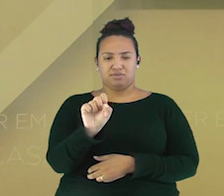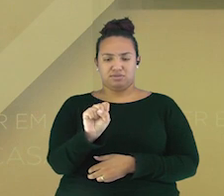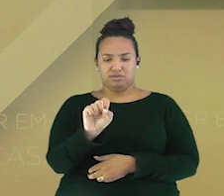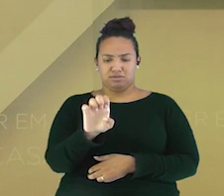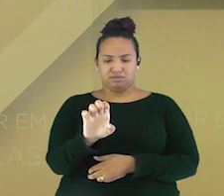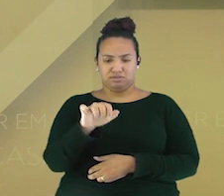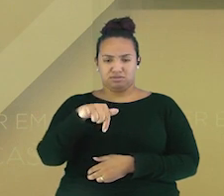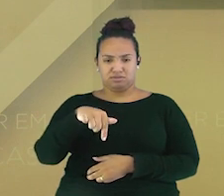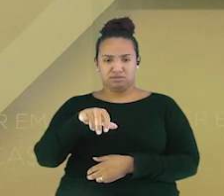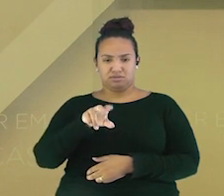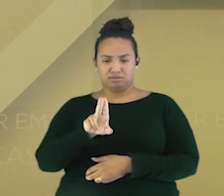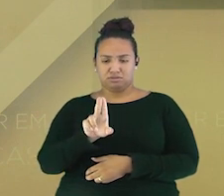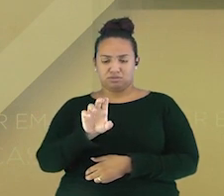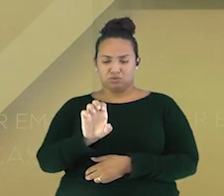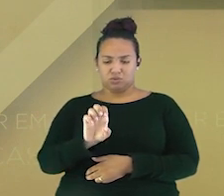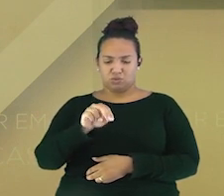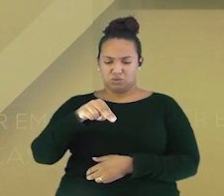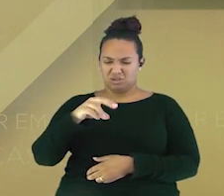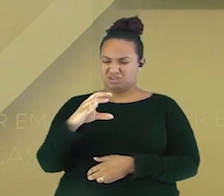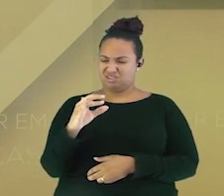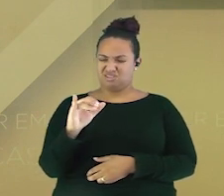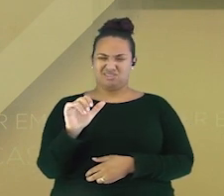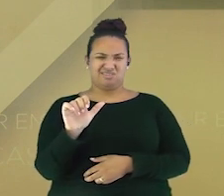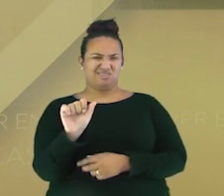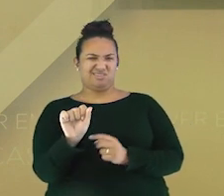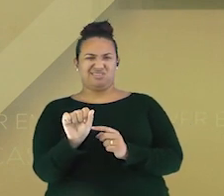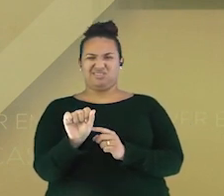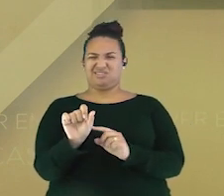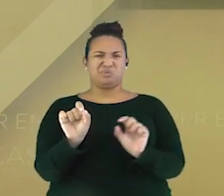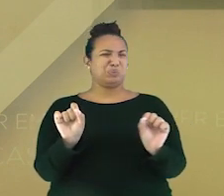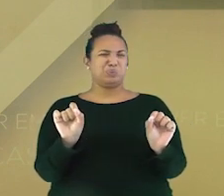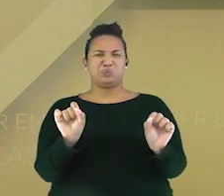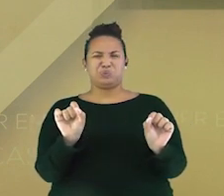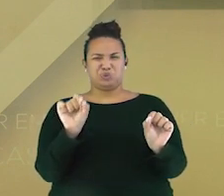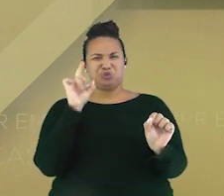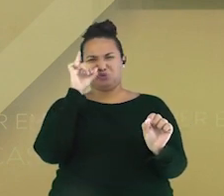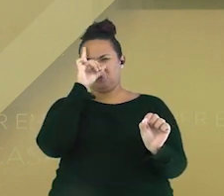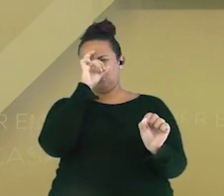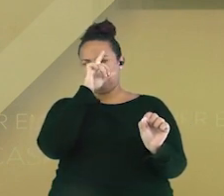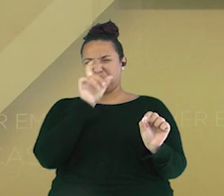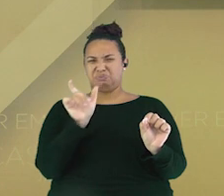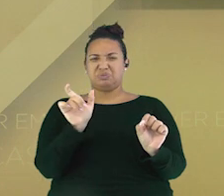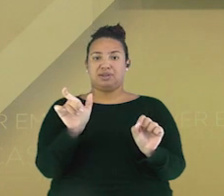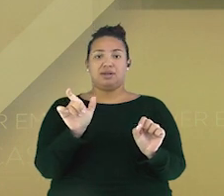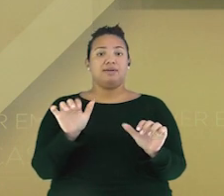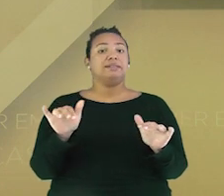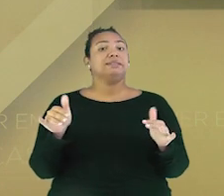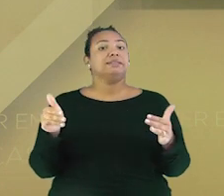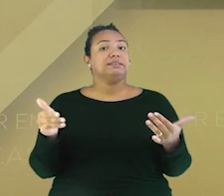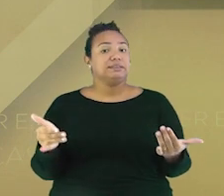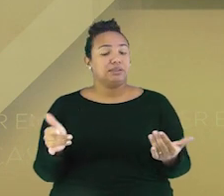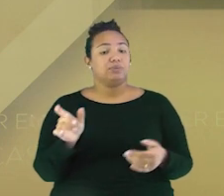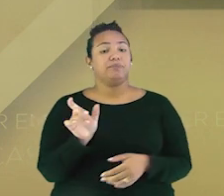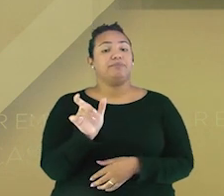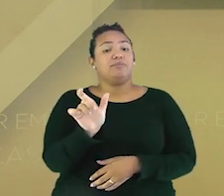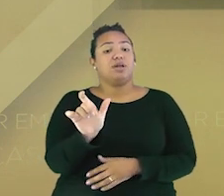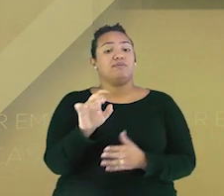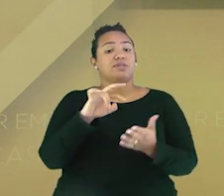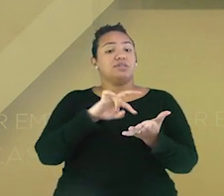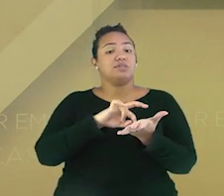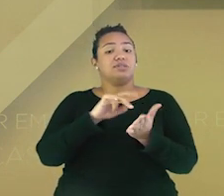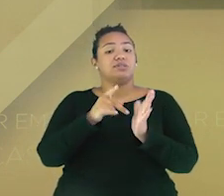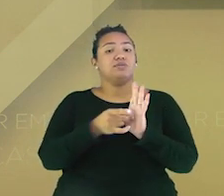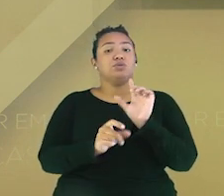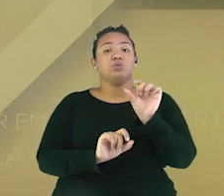sequência? Palavra difícil essa, né, pessoal? Sequência? Então, crianças, a sequência é uma ordem de